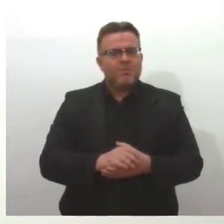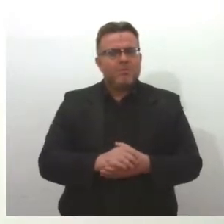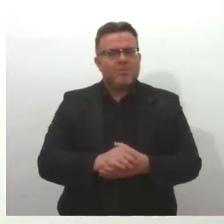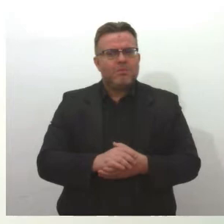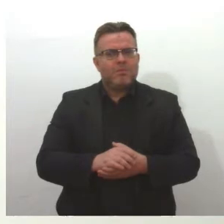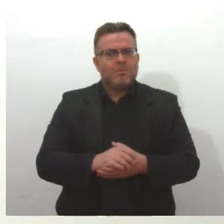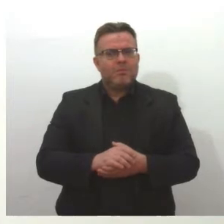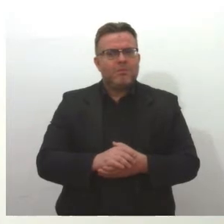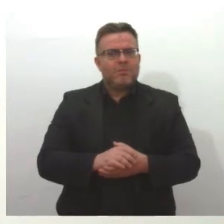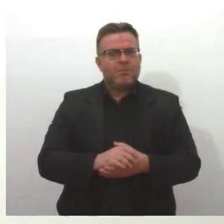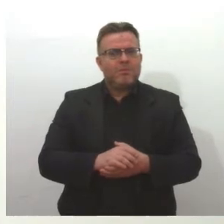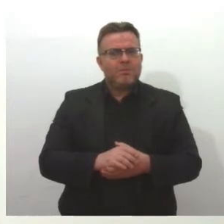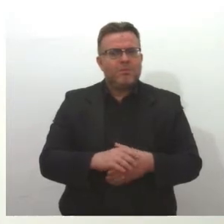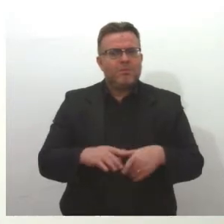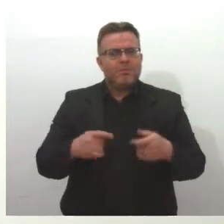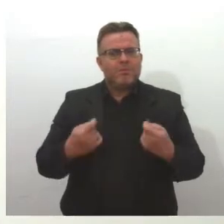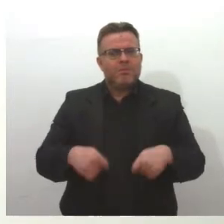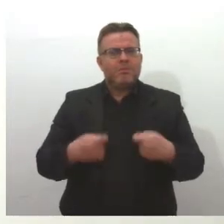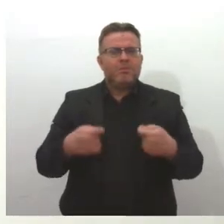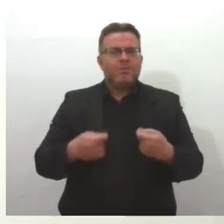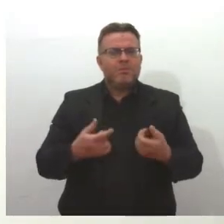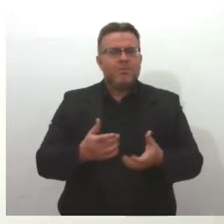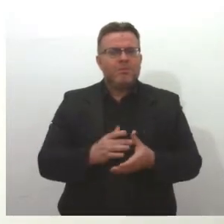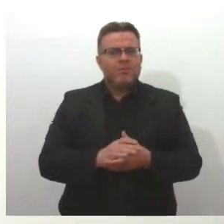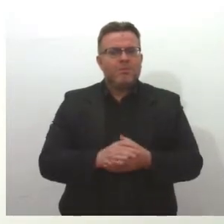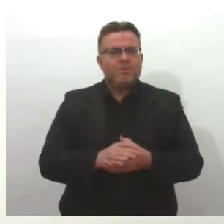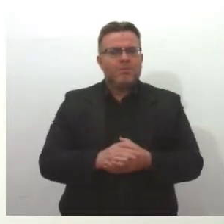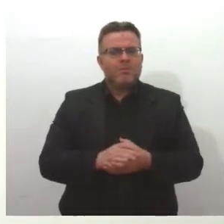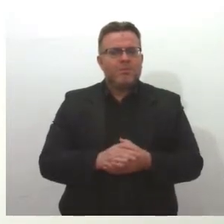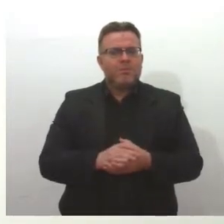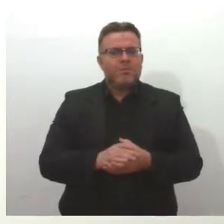necessidade de garantir o melhor produto.